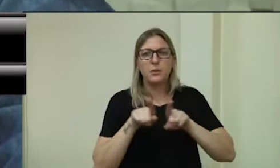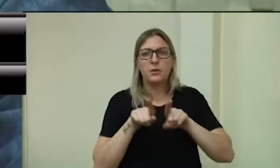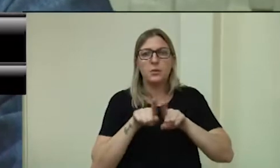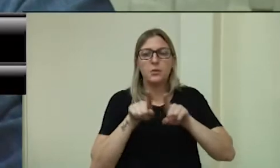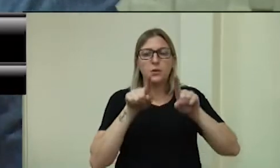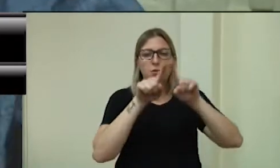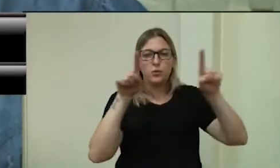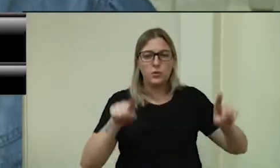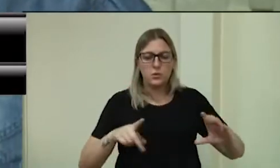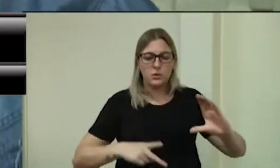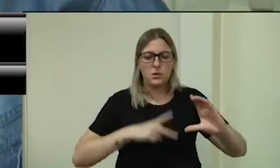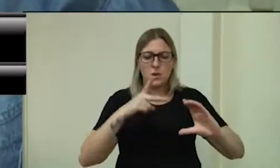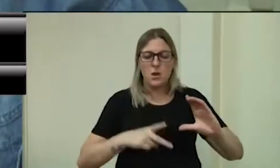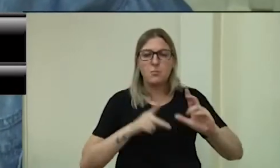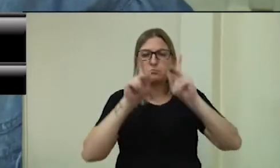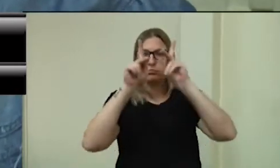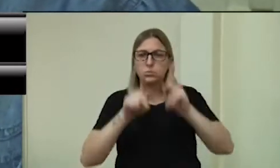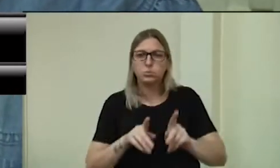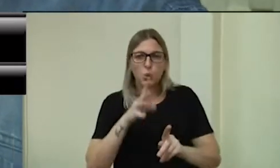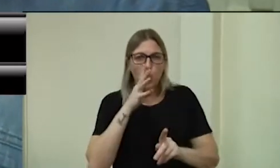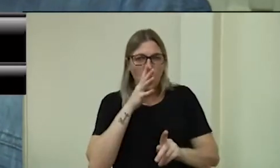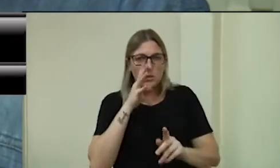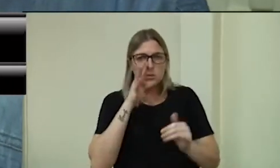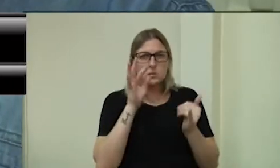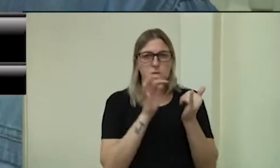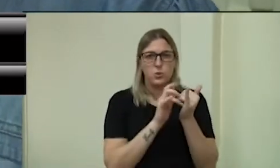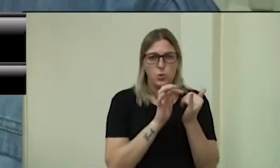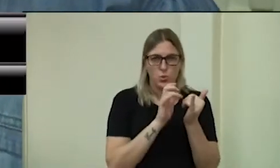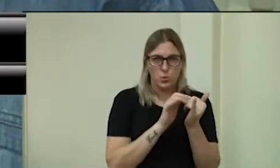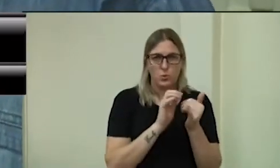e o público que nos acompanha através do YouTube.